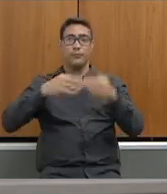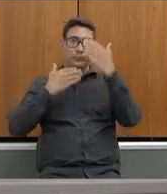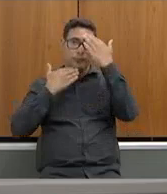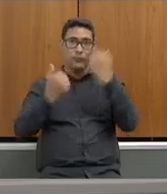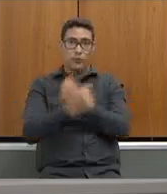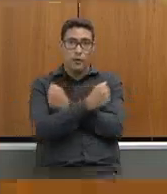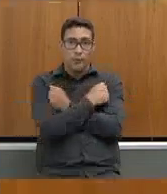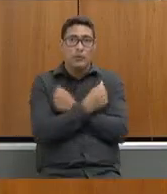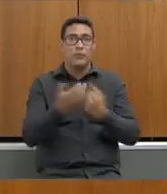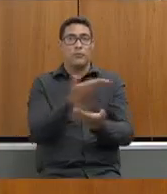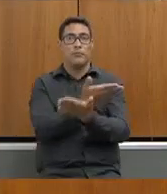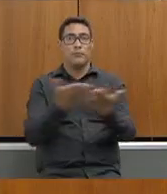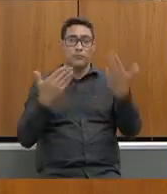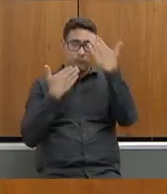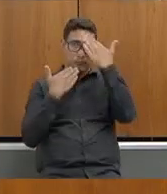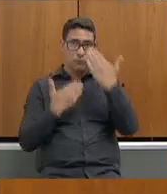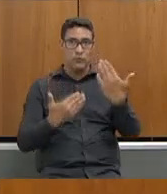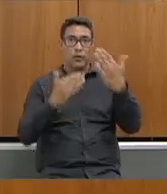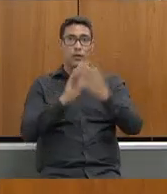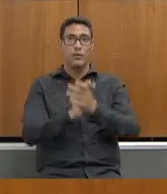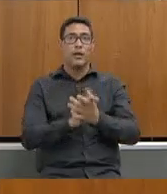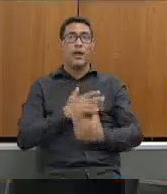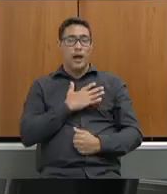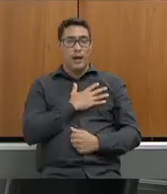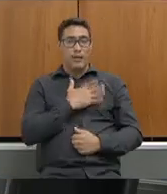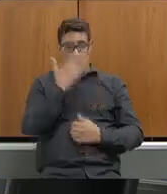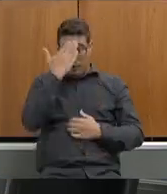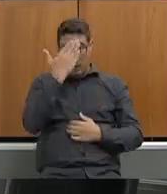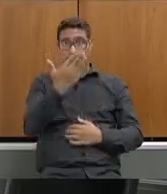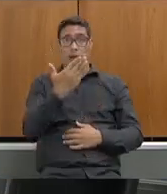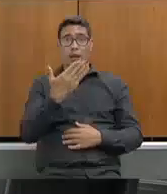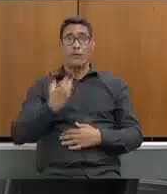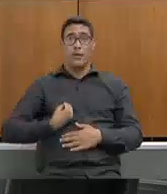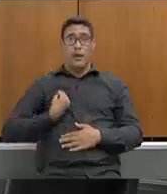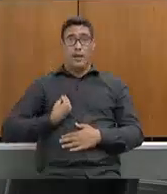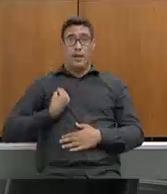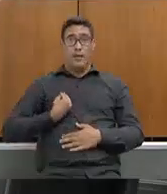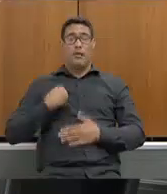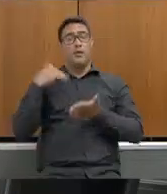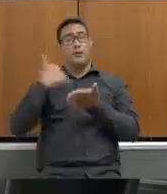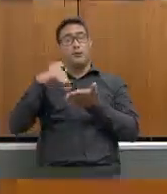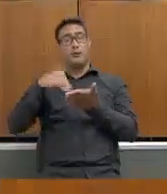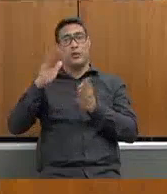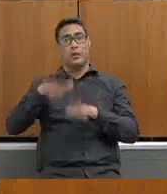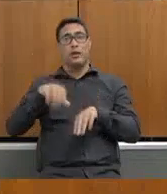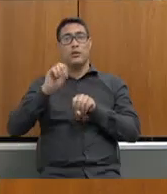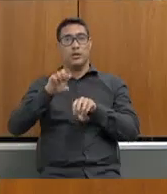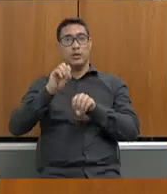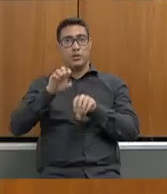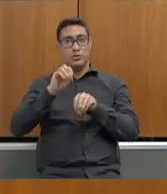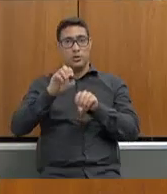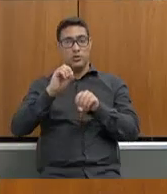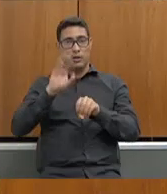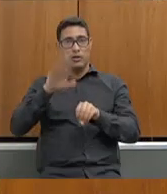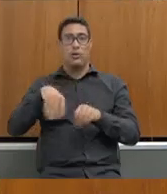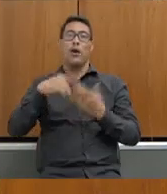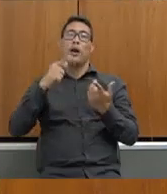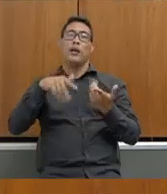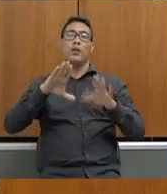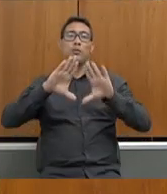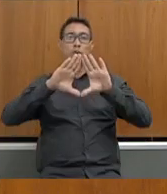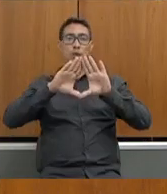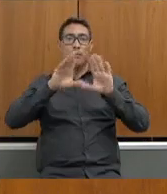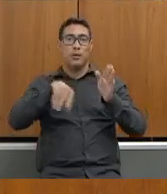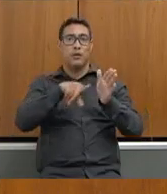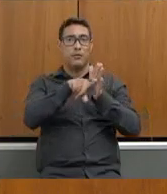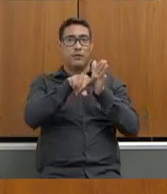a todos muito obrigado nós agradecemos a presença do secretário de estado da educação nessa edição aqui do assembleia fiscaliza